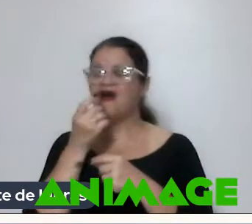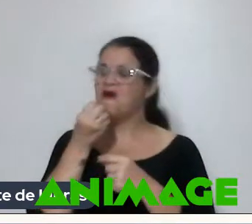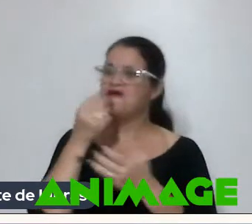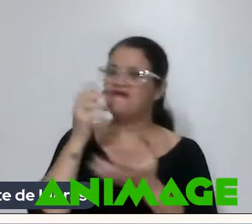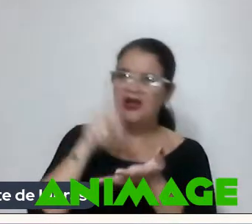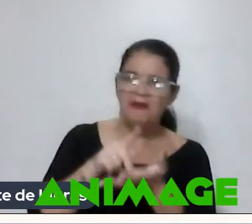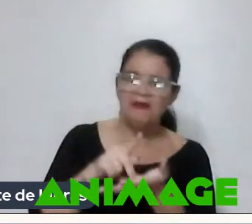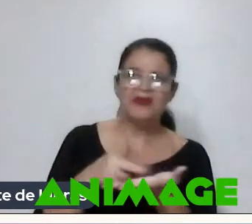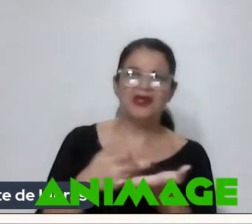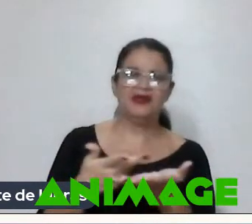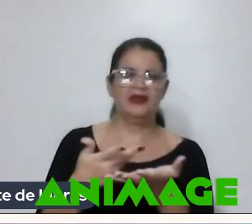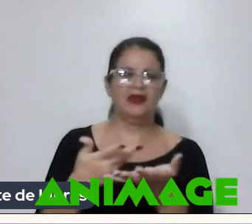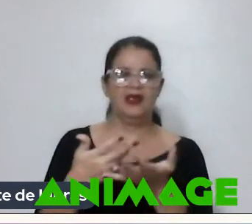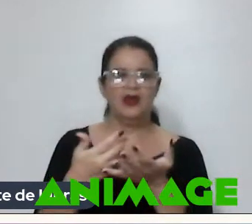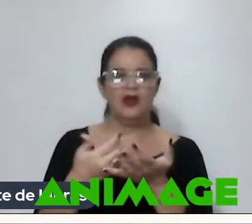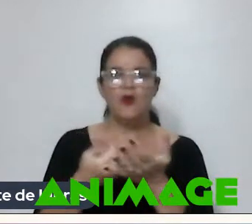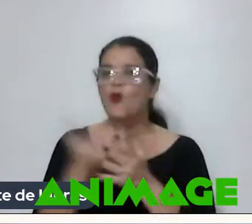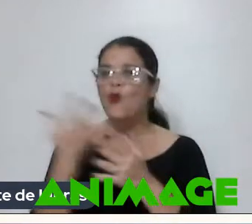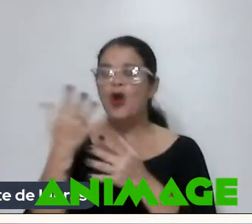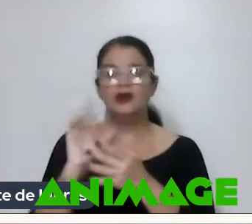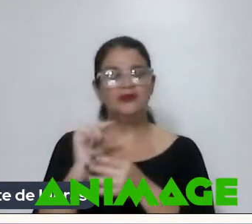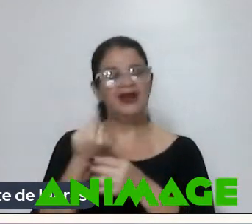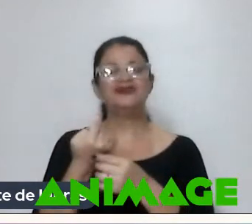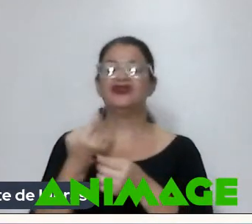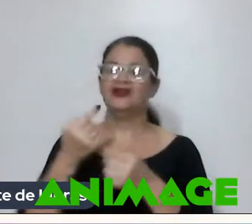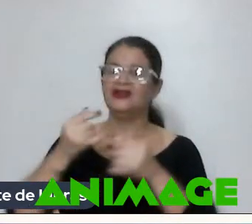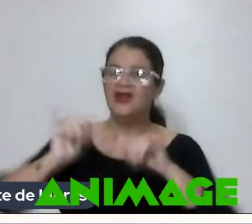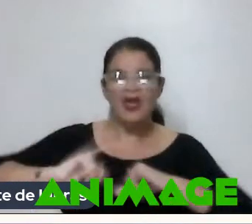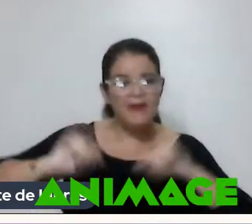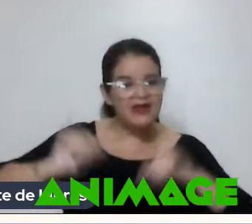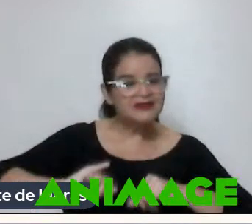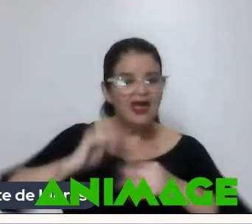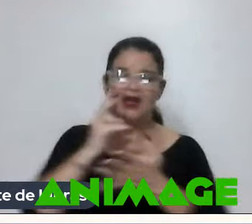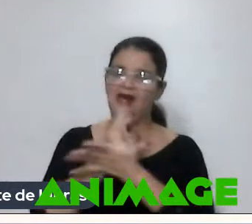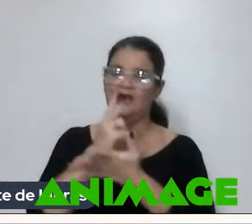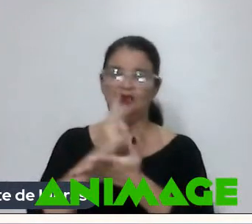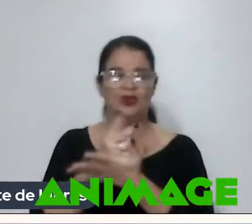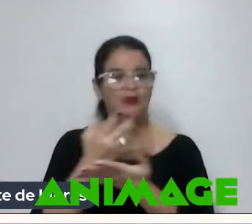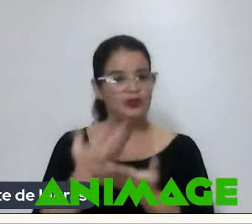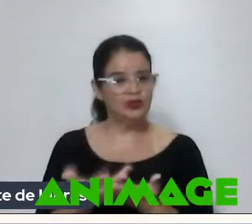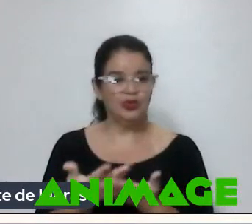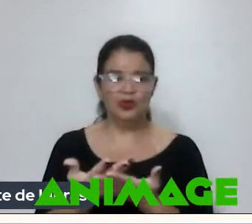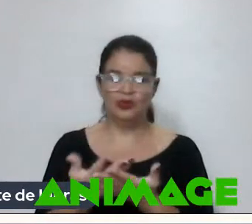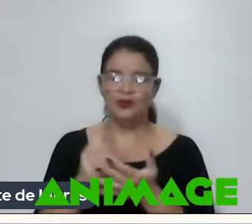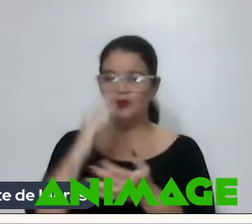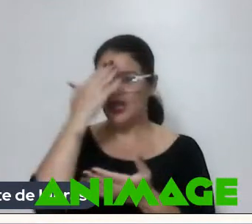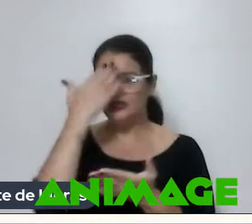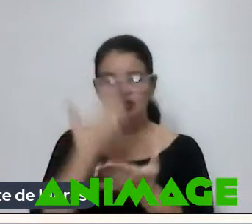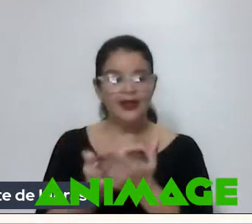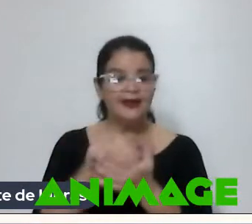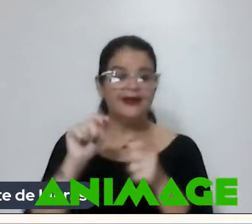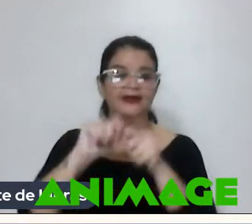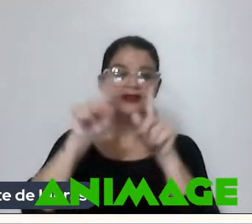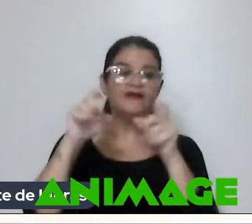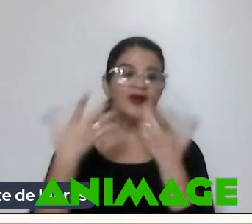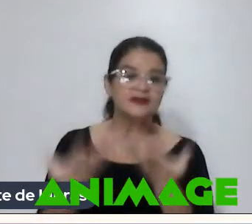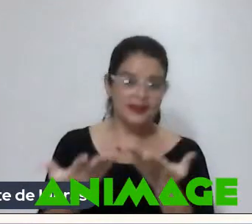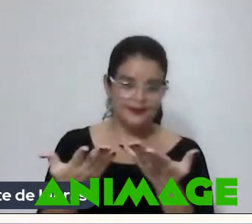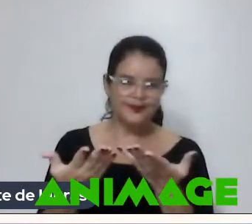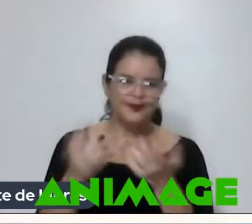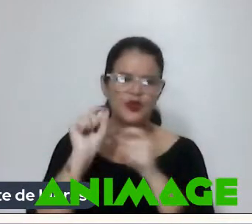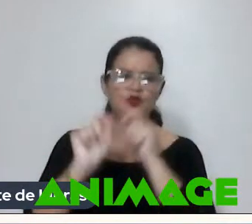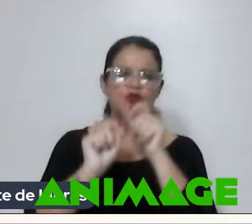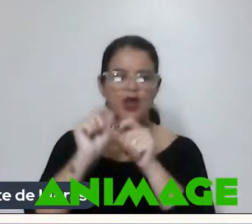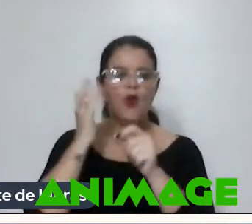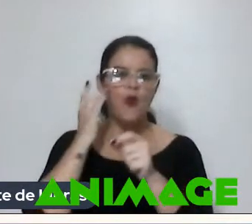E quanto a gente É massacrado O tempo todo Pelo que a gente Acredita em fazer Eu acho que Esse